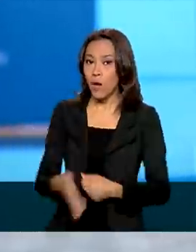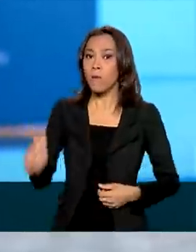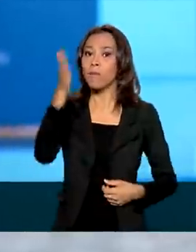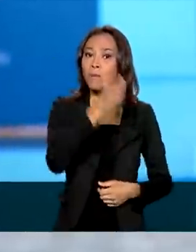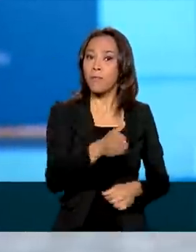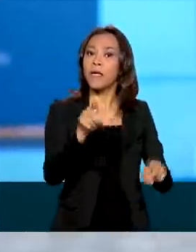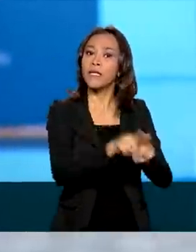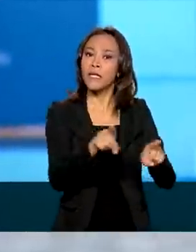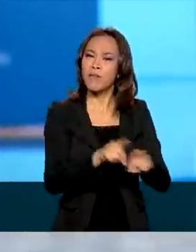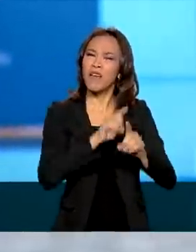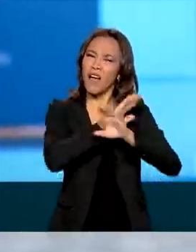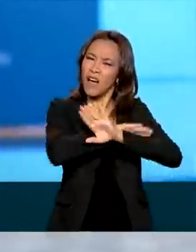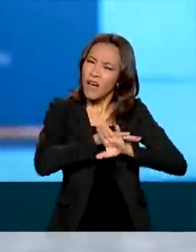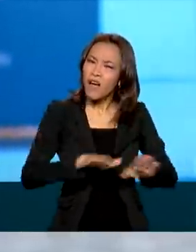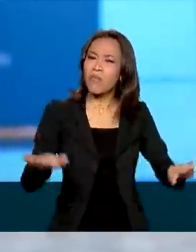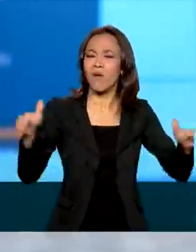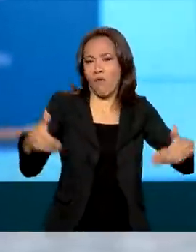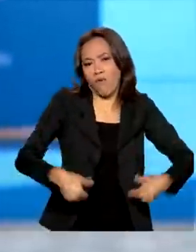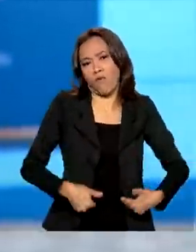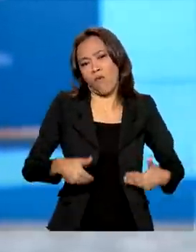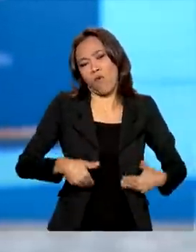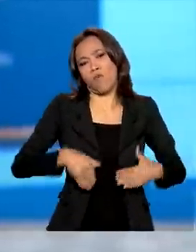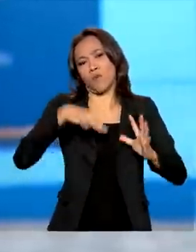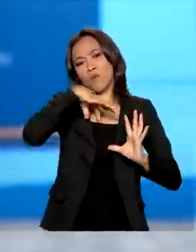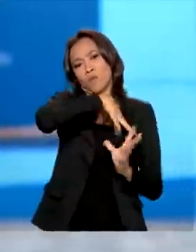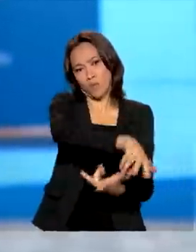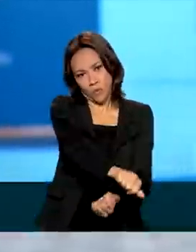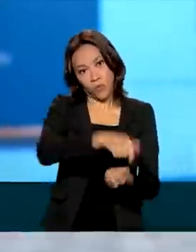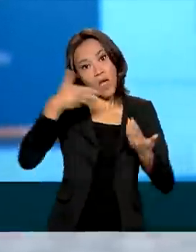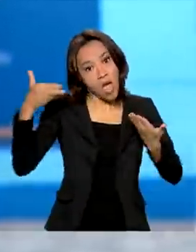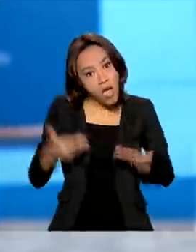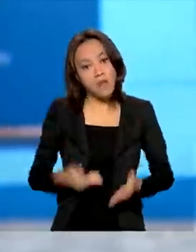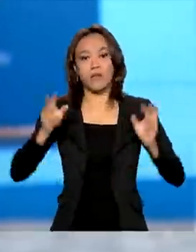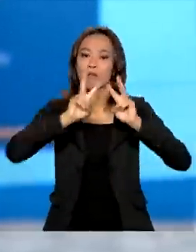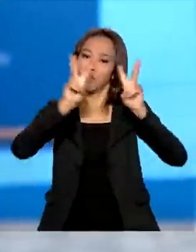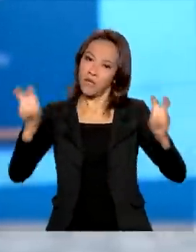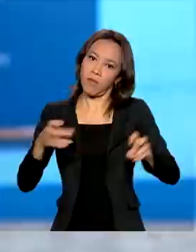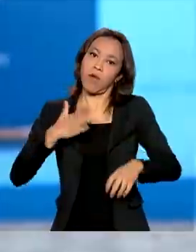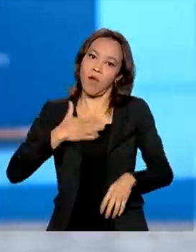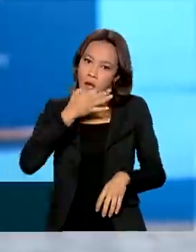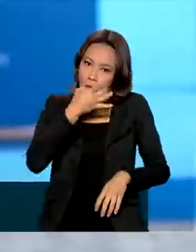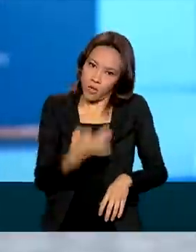para acabar com a fome no mundo. Esta devia ser a agenda do G20 para ela.